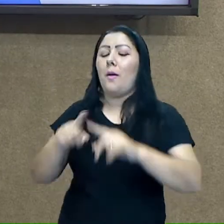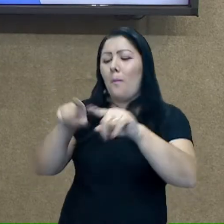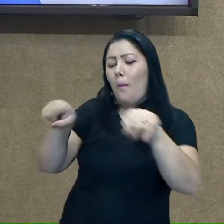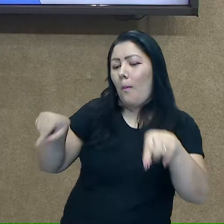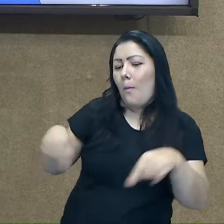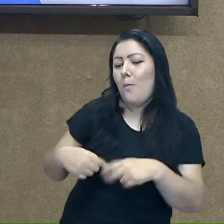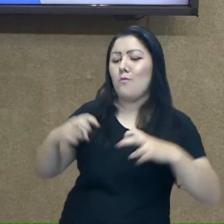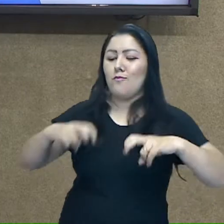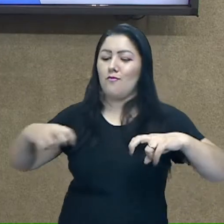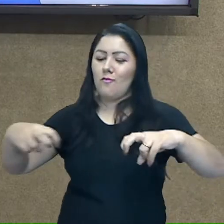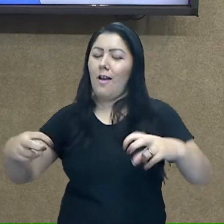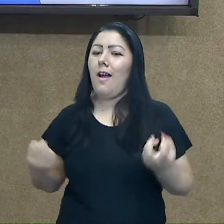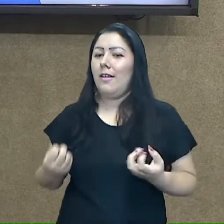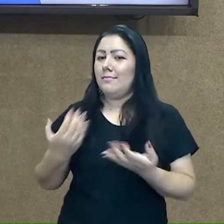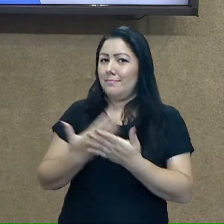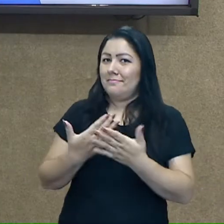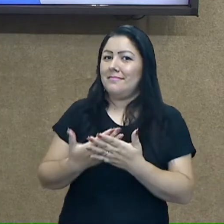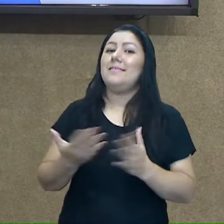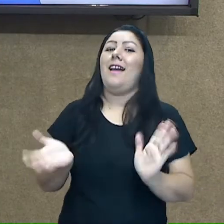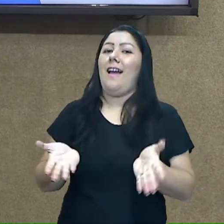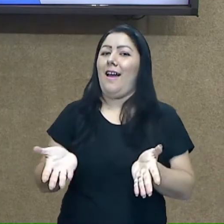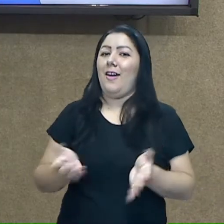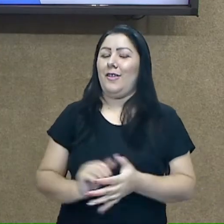sala, onde você está estudando agora.